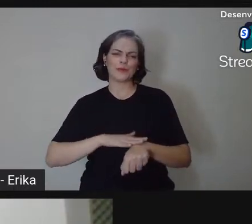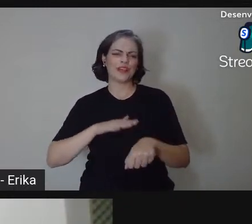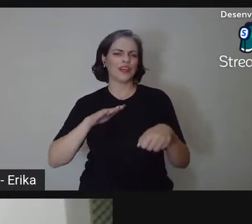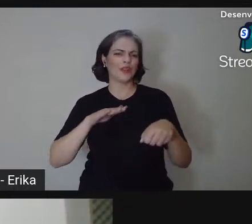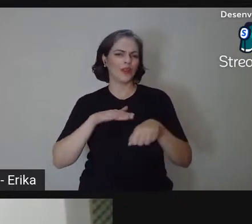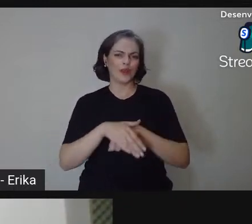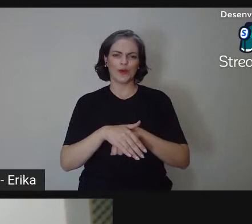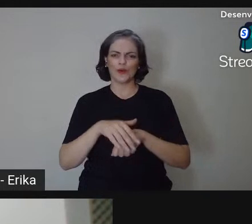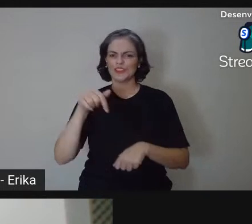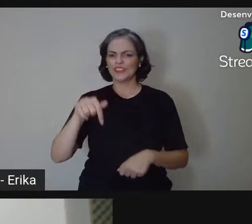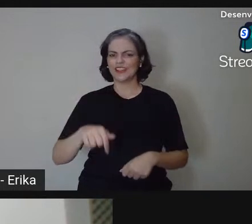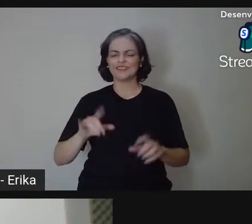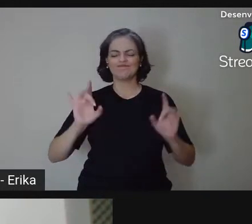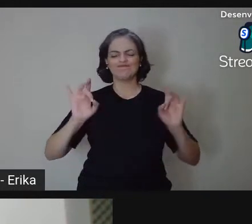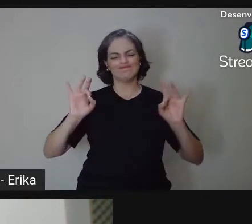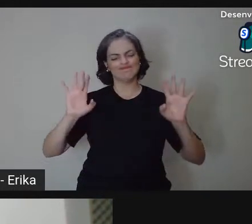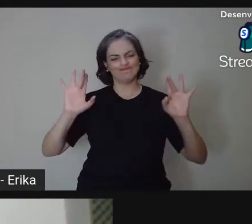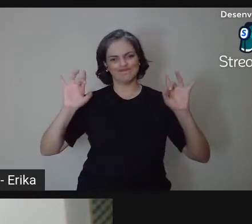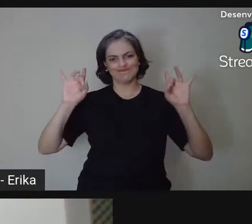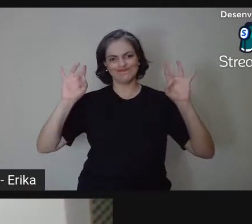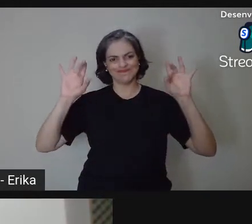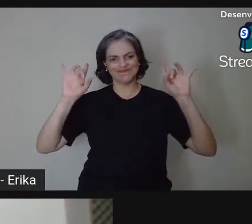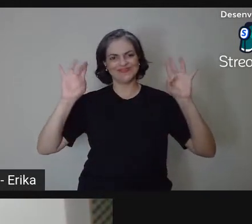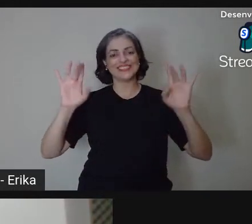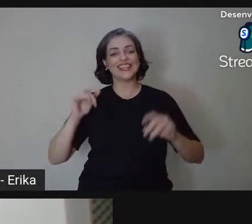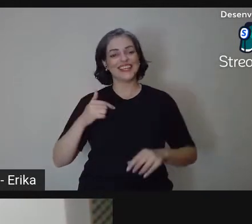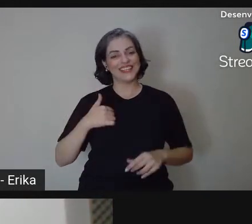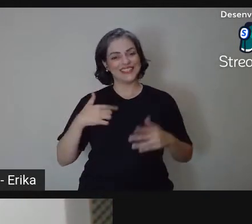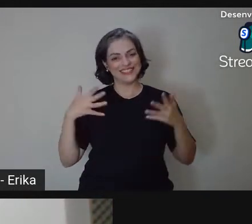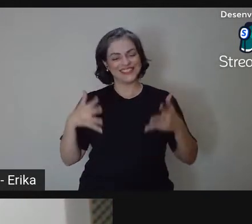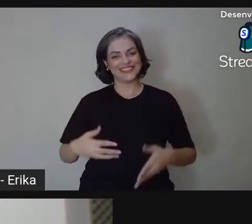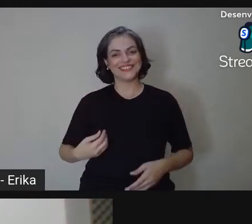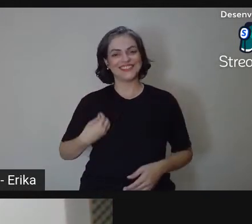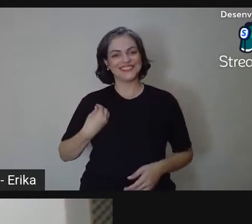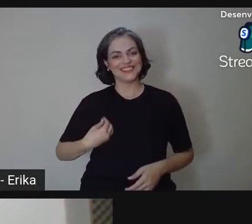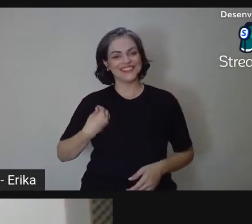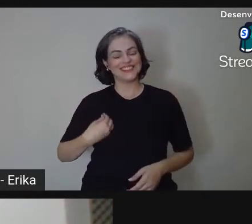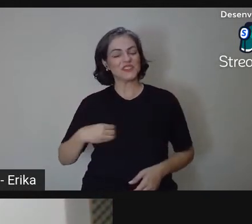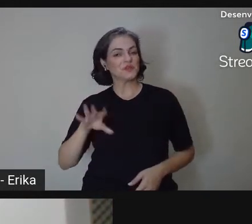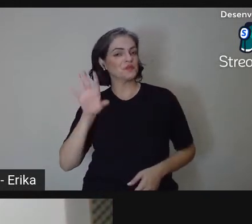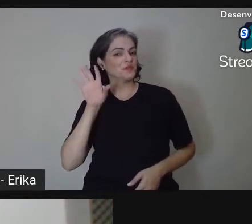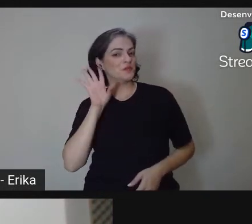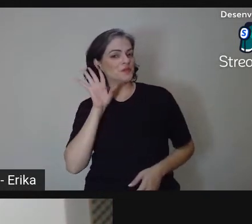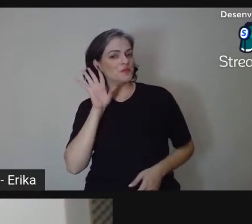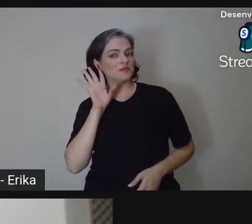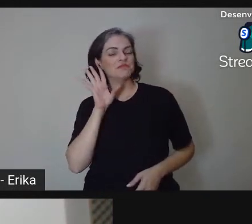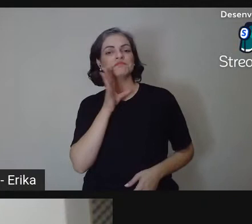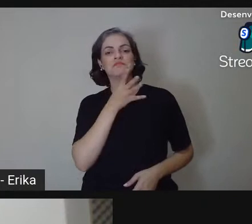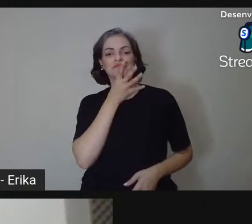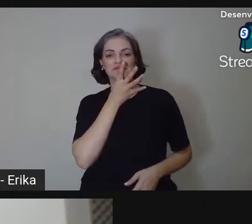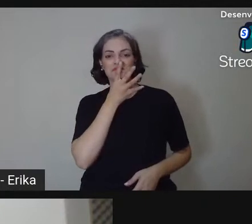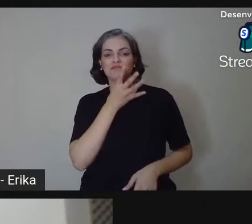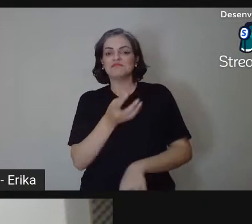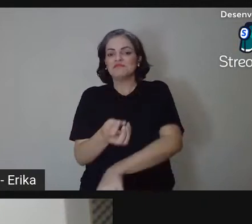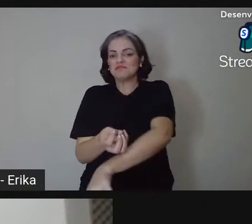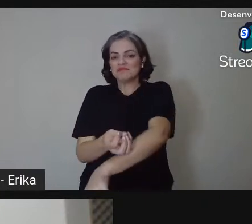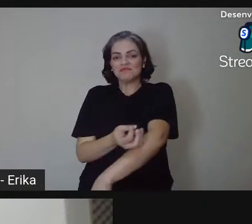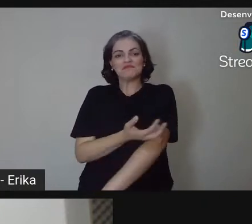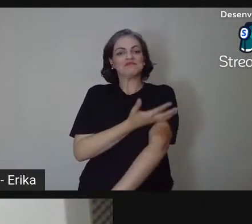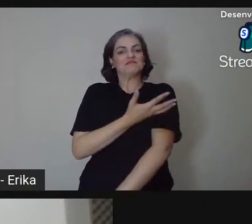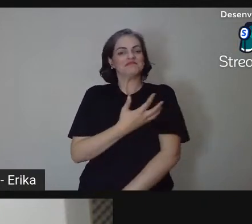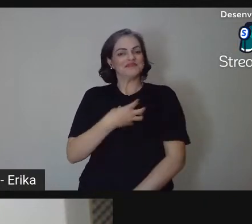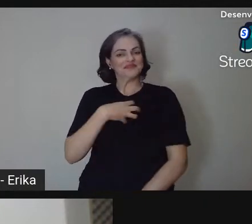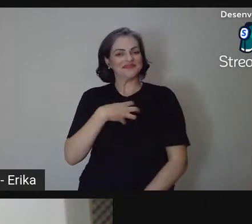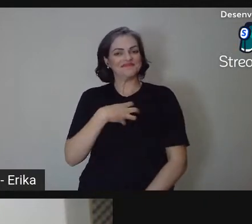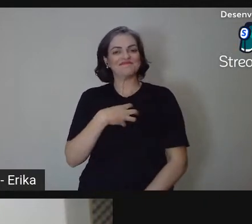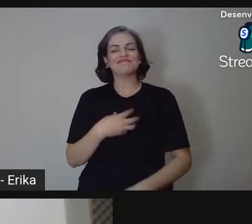especial. Eu estou aqui participando, ouvindo, e emocionada, porque nós